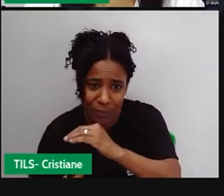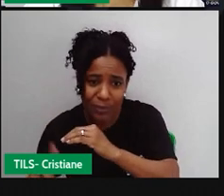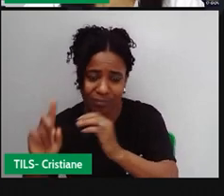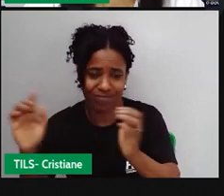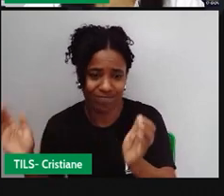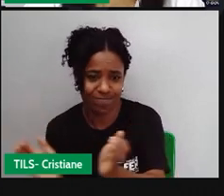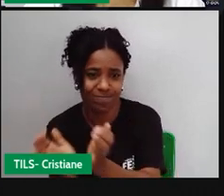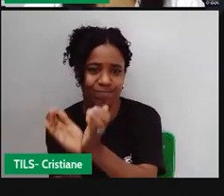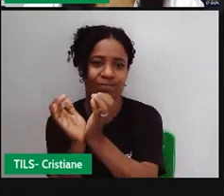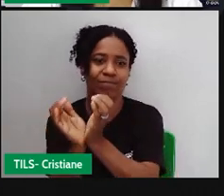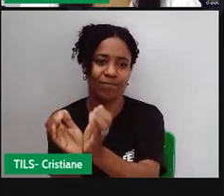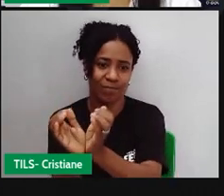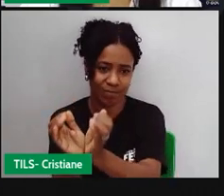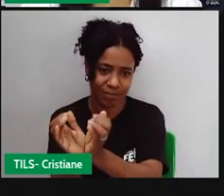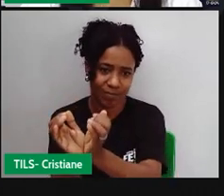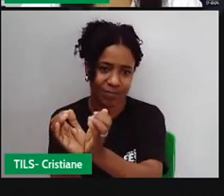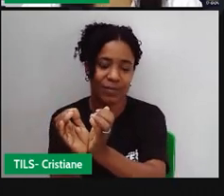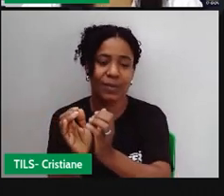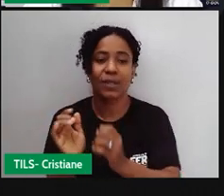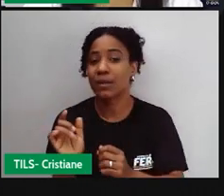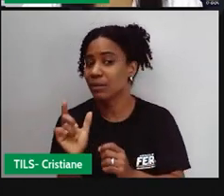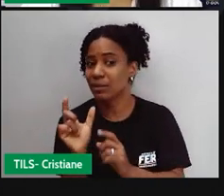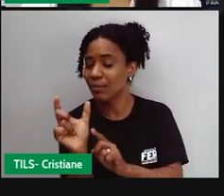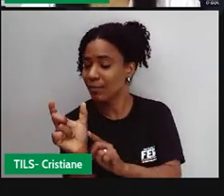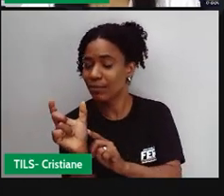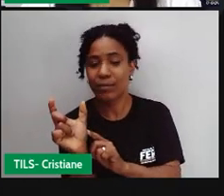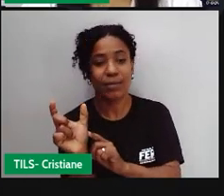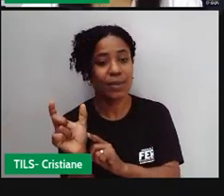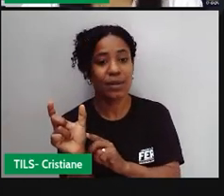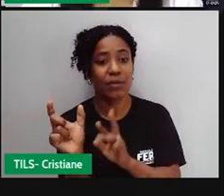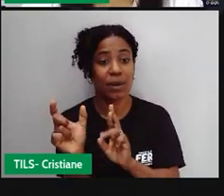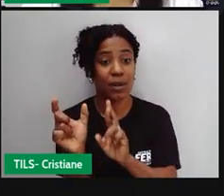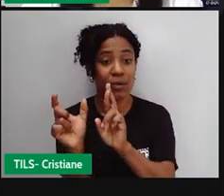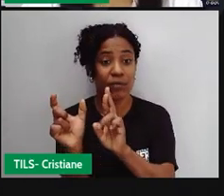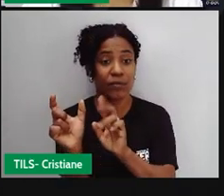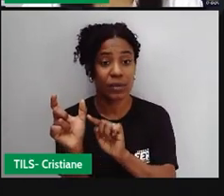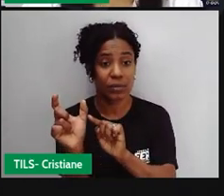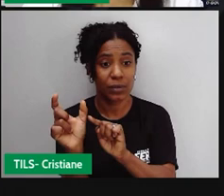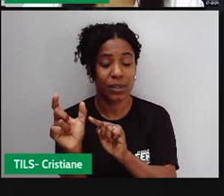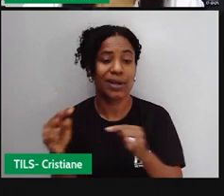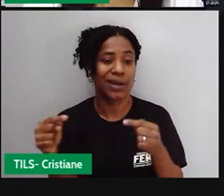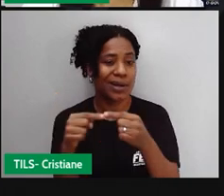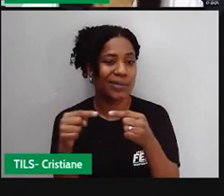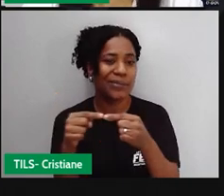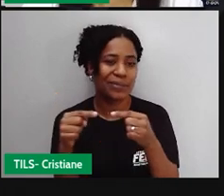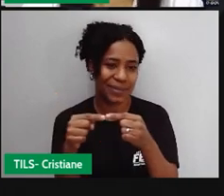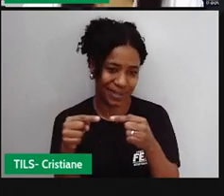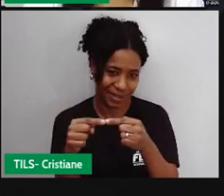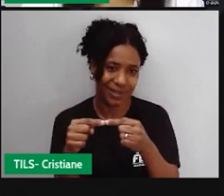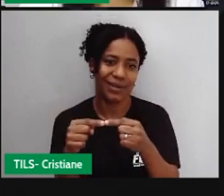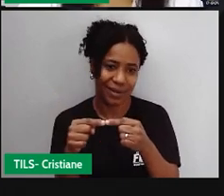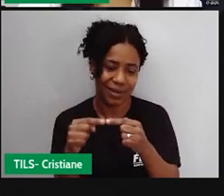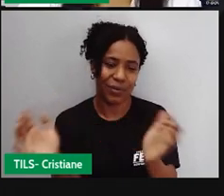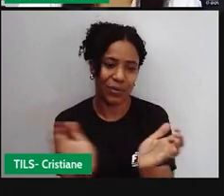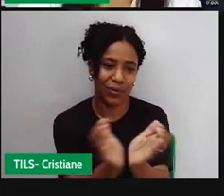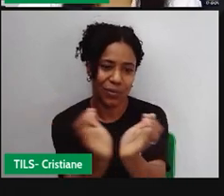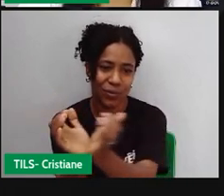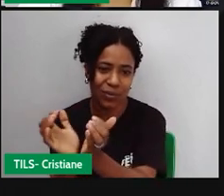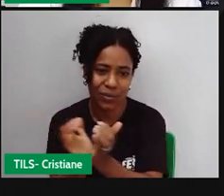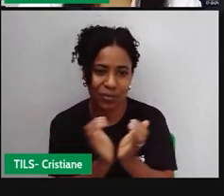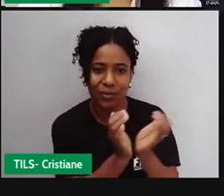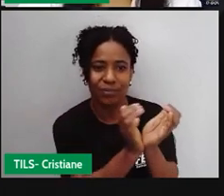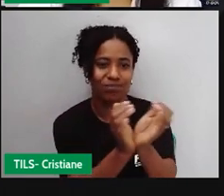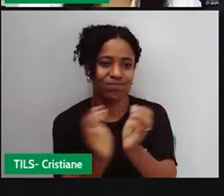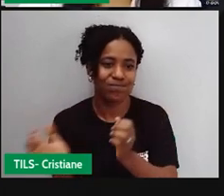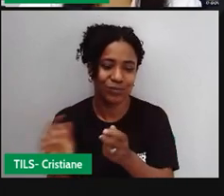utilizar essa palavra para se referir às comunidades formadas pelos africanos que fugiam.